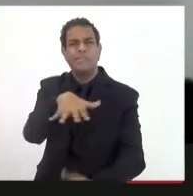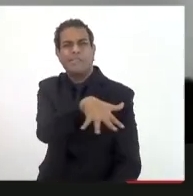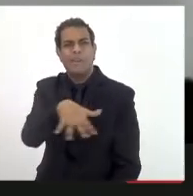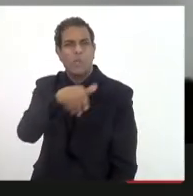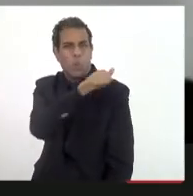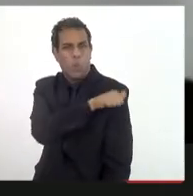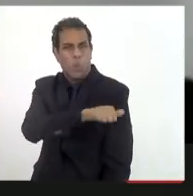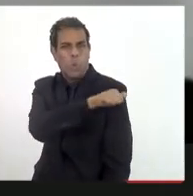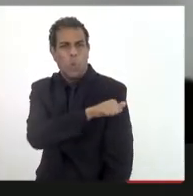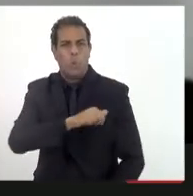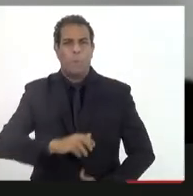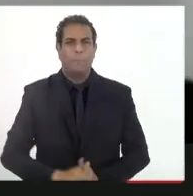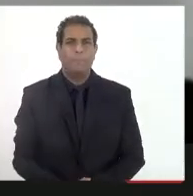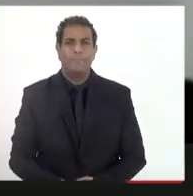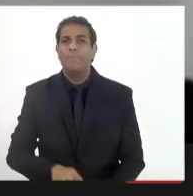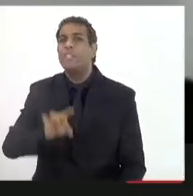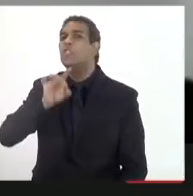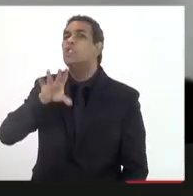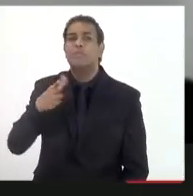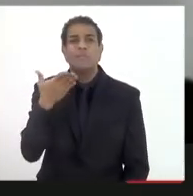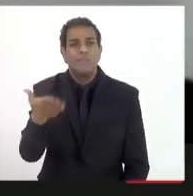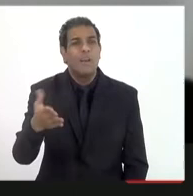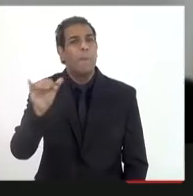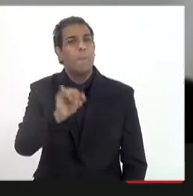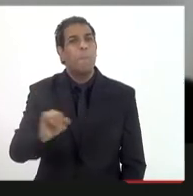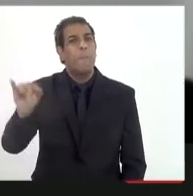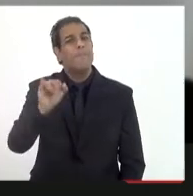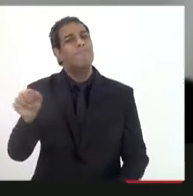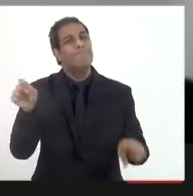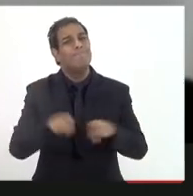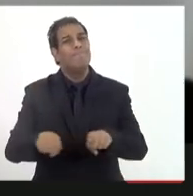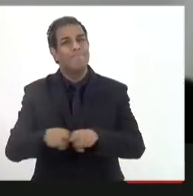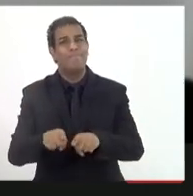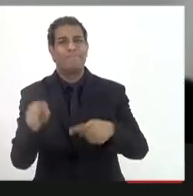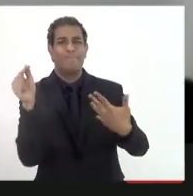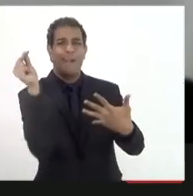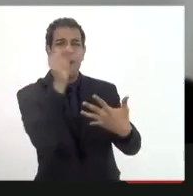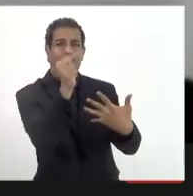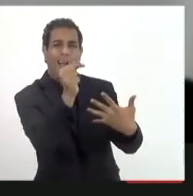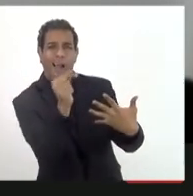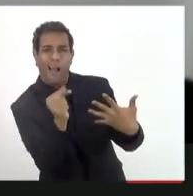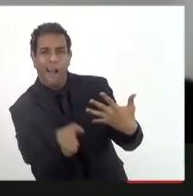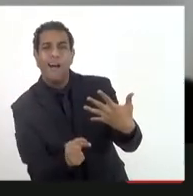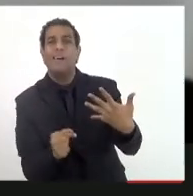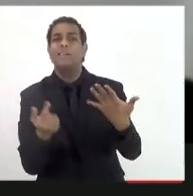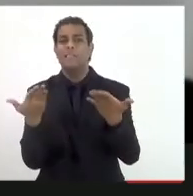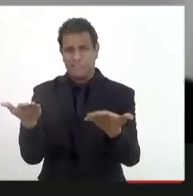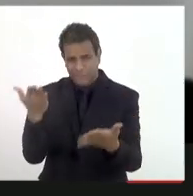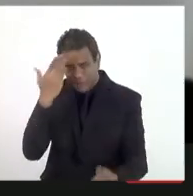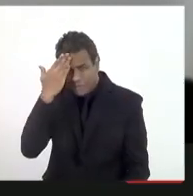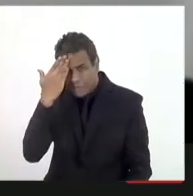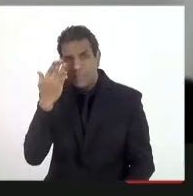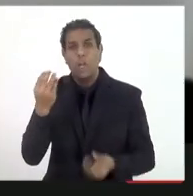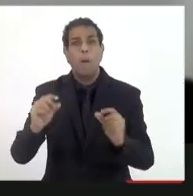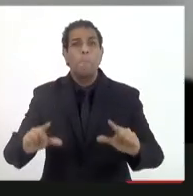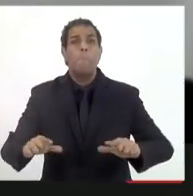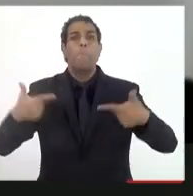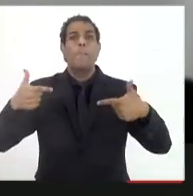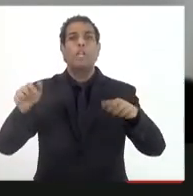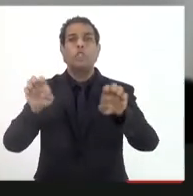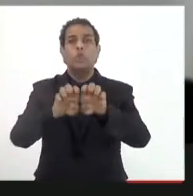Janeiro, não apenas essas que são importantes e são listadas aqui, mas sabe, Jandira, encarar como ações